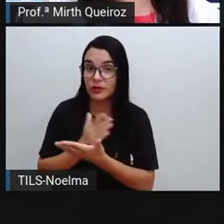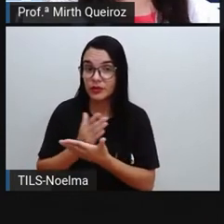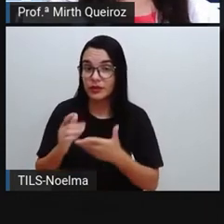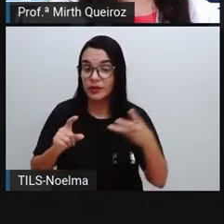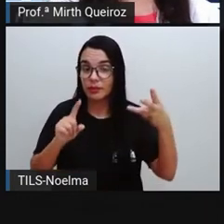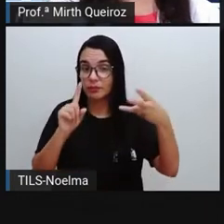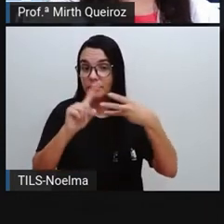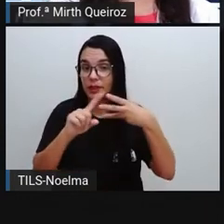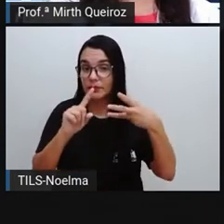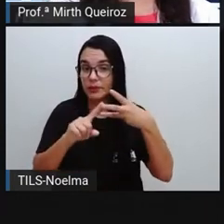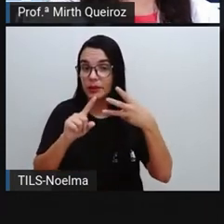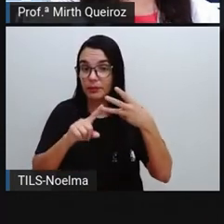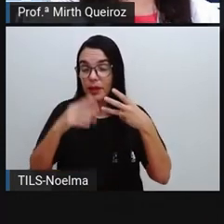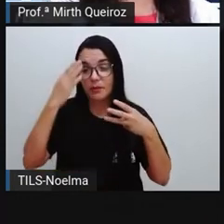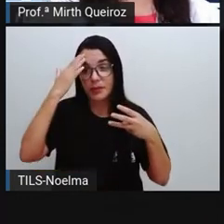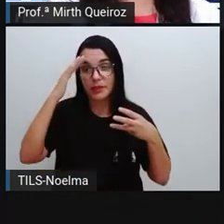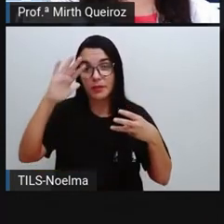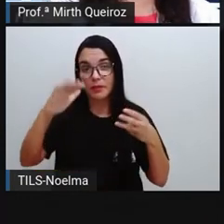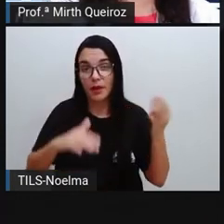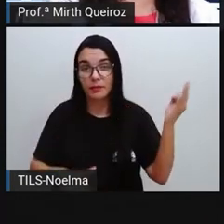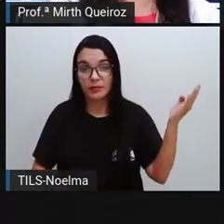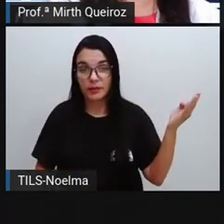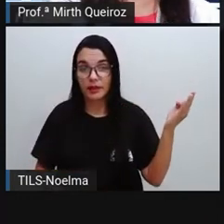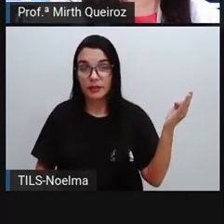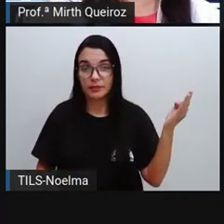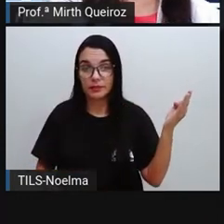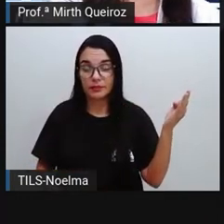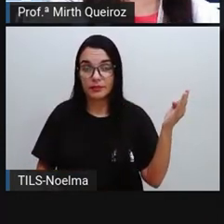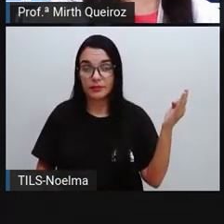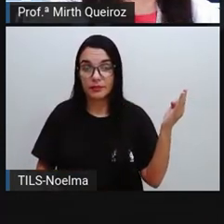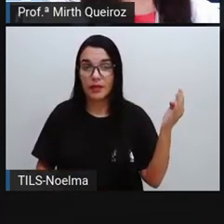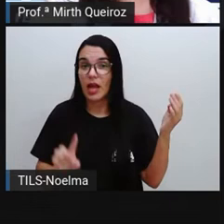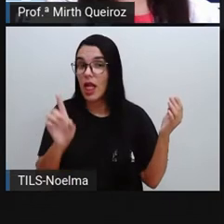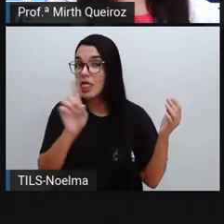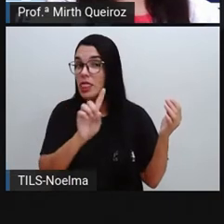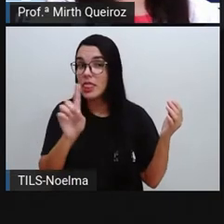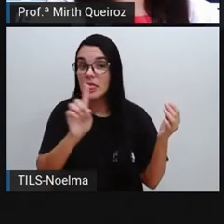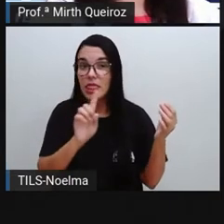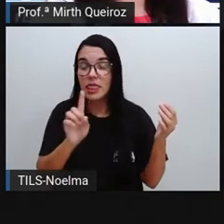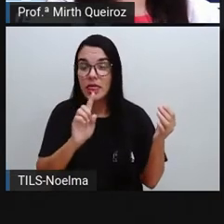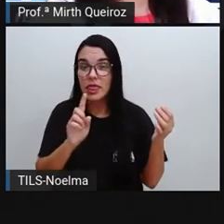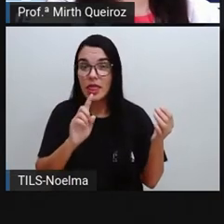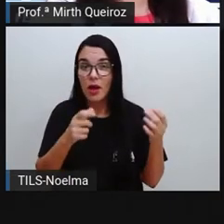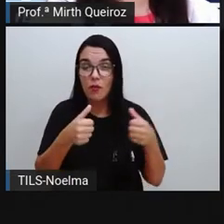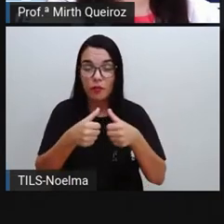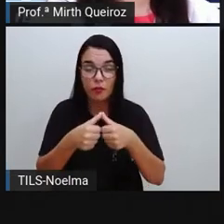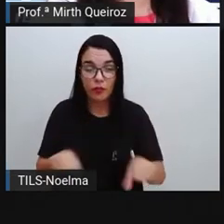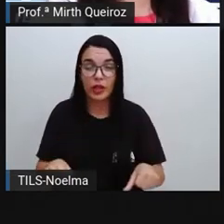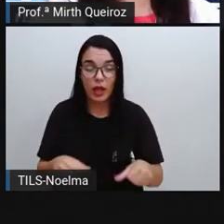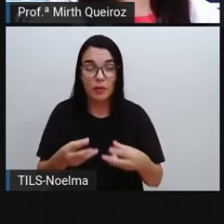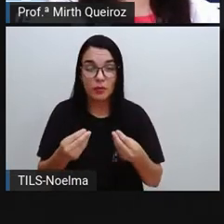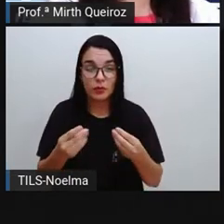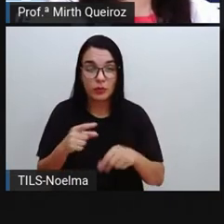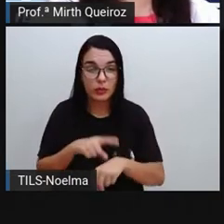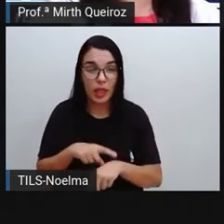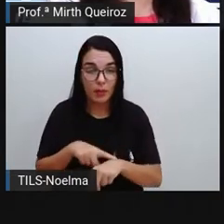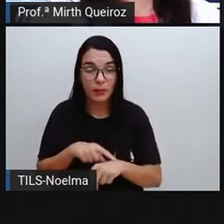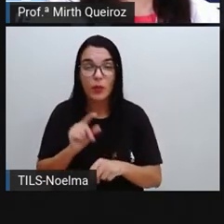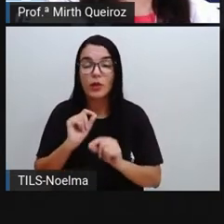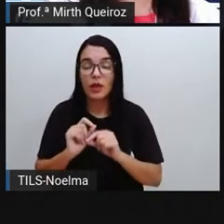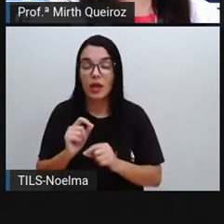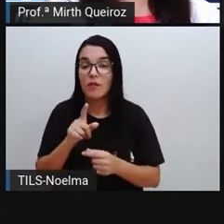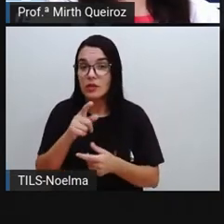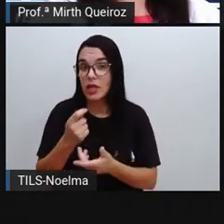tipos aí de bens de consumo, certo? Quais são eles? Os não duráveis são aqueles que você compra,